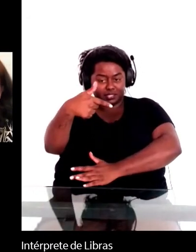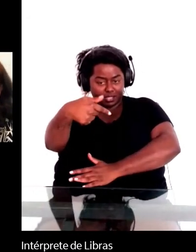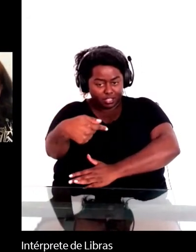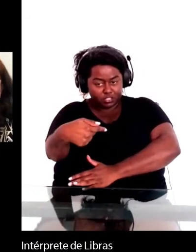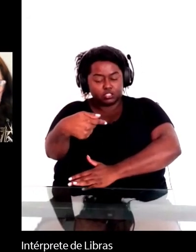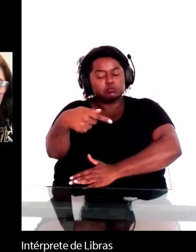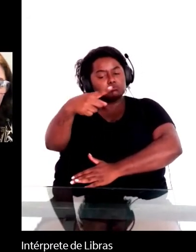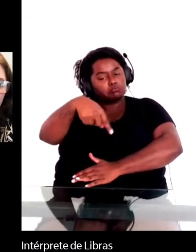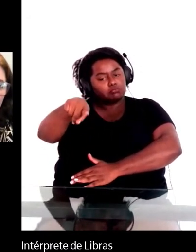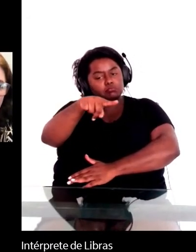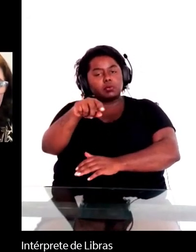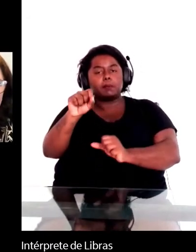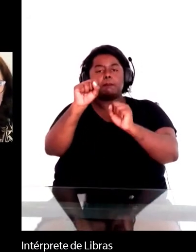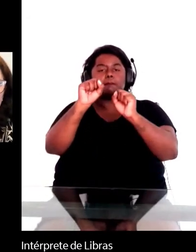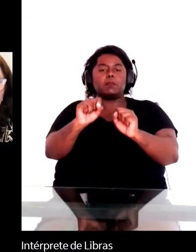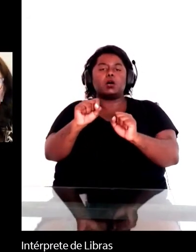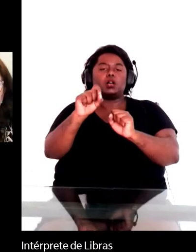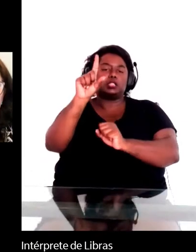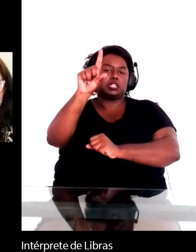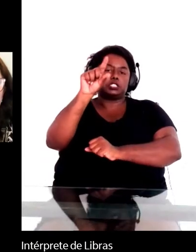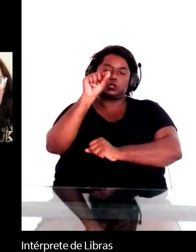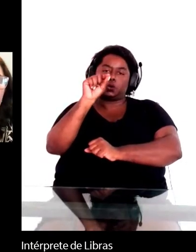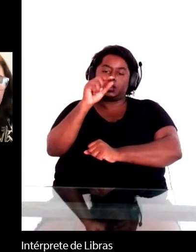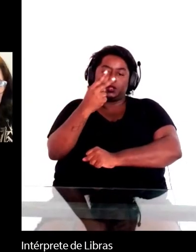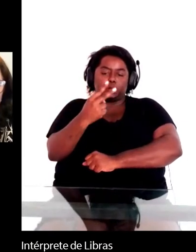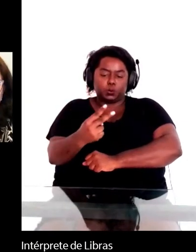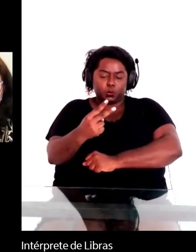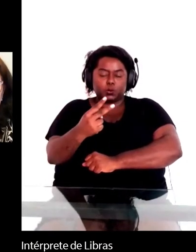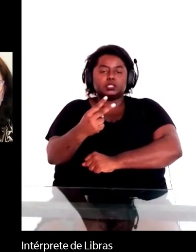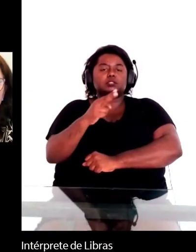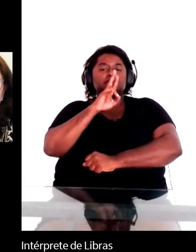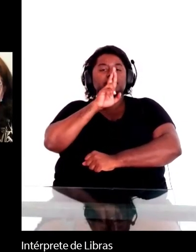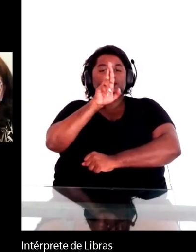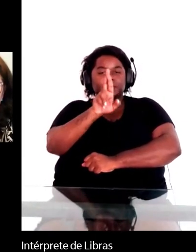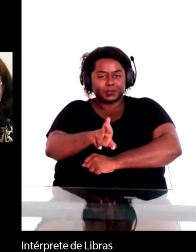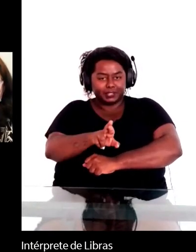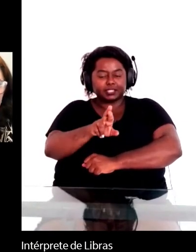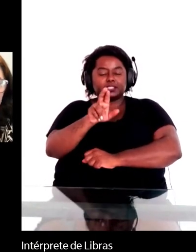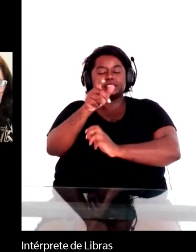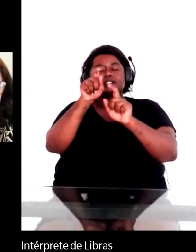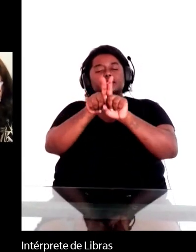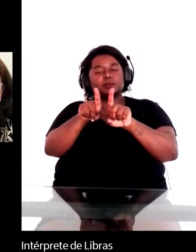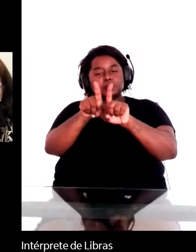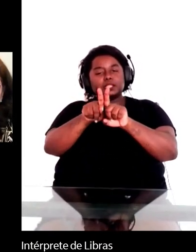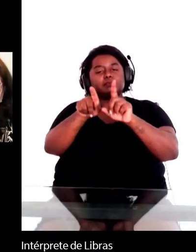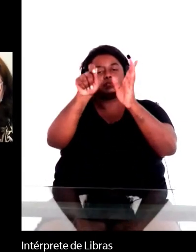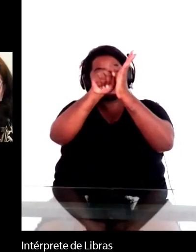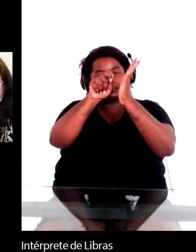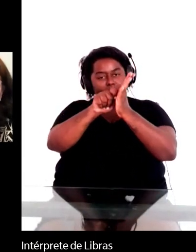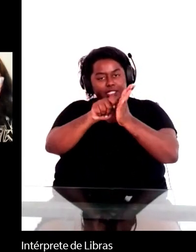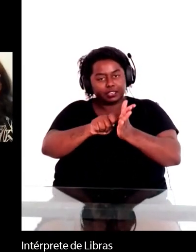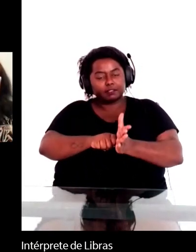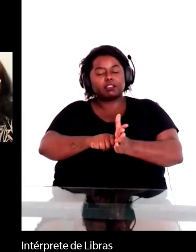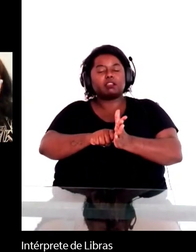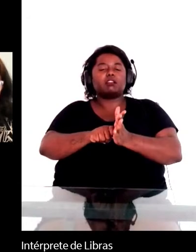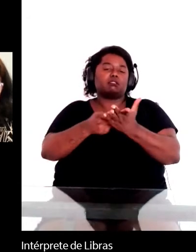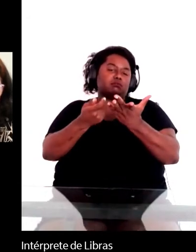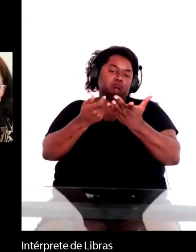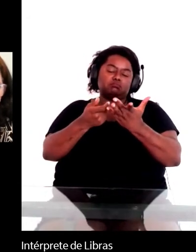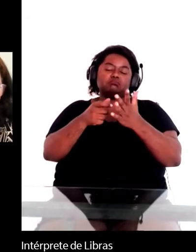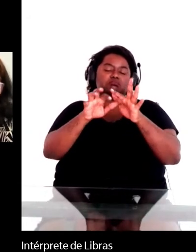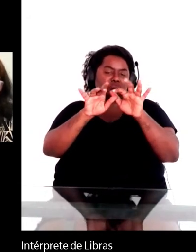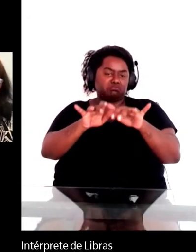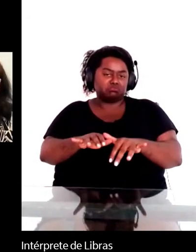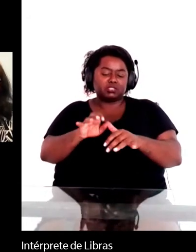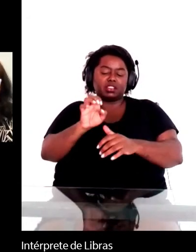das quais eles podem escolher duas para responder e escrever ensaios ou exame